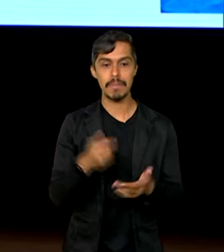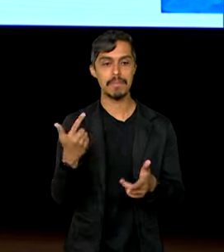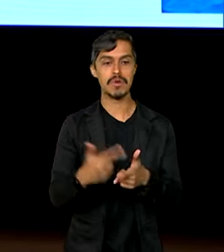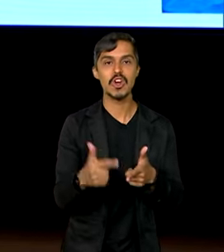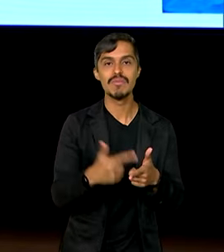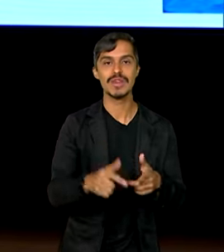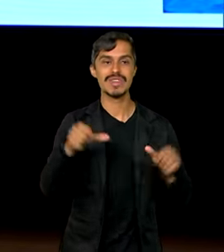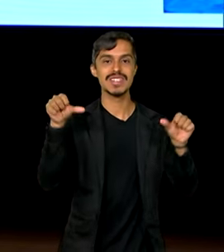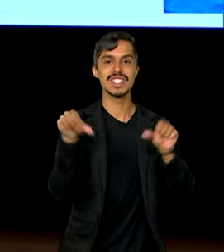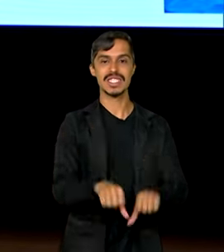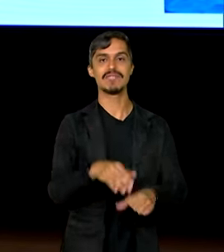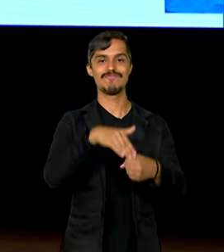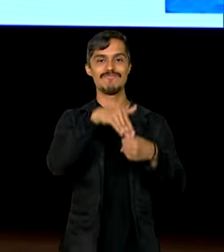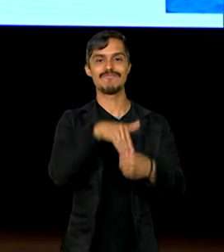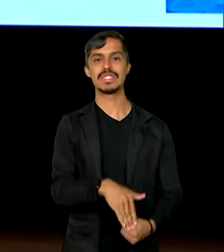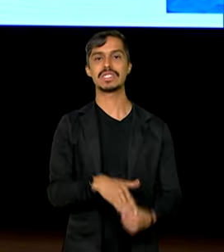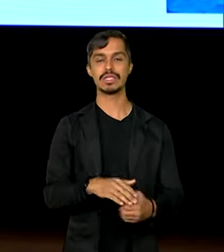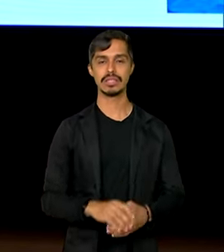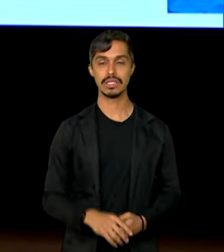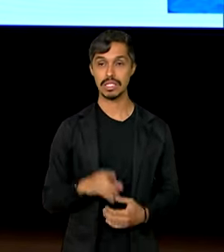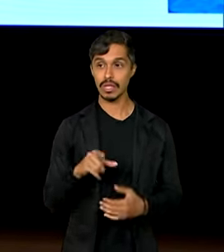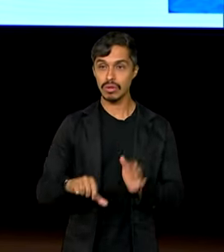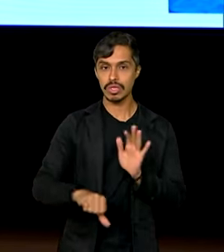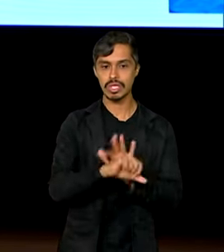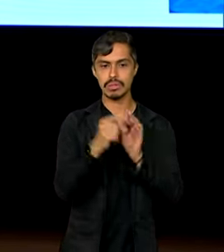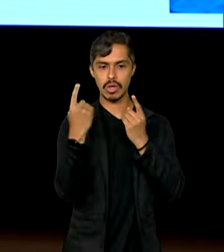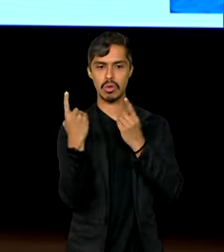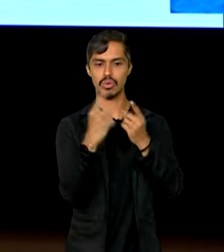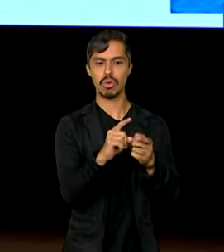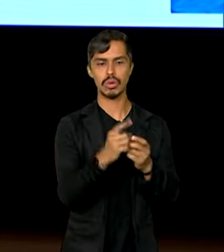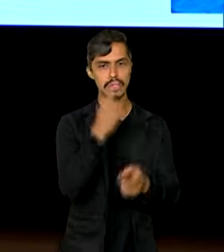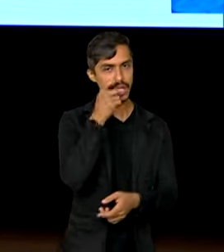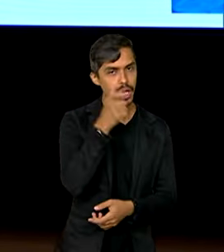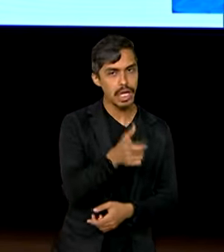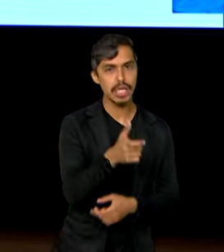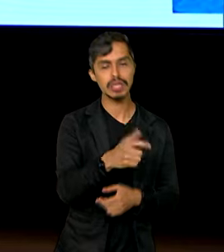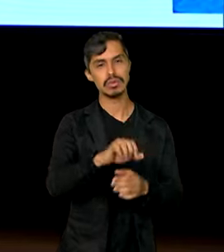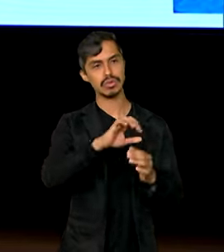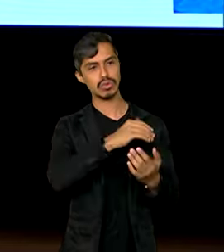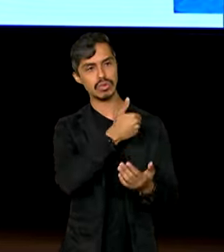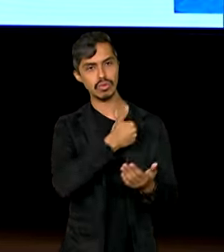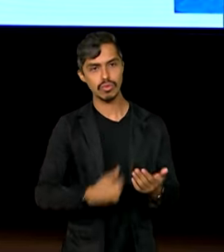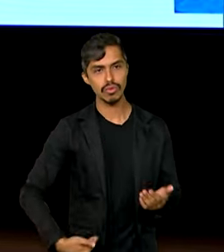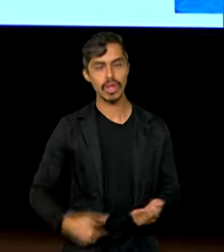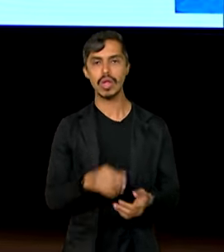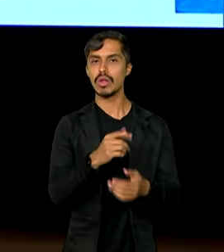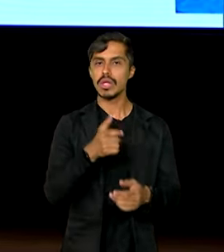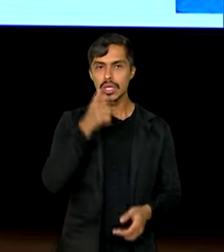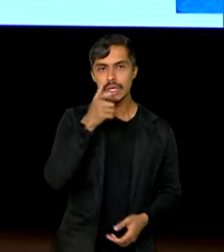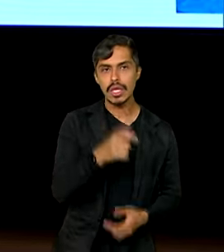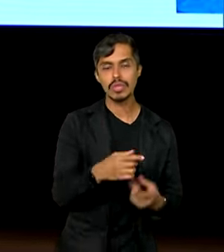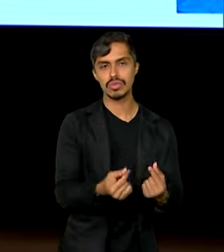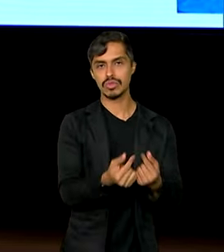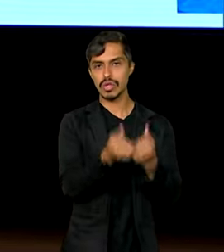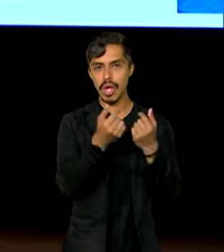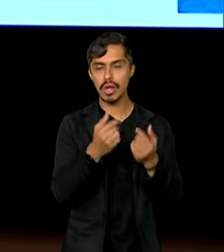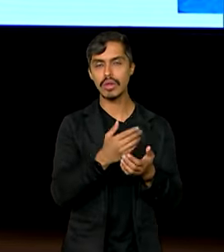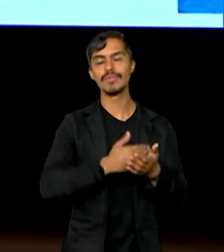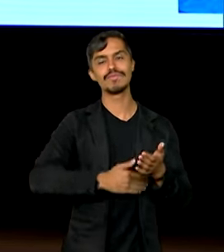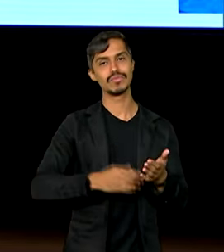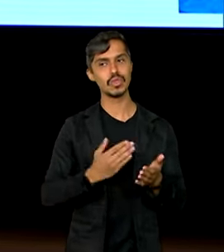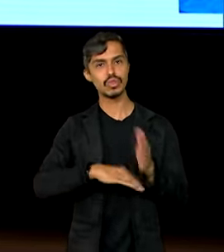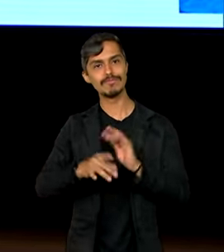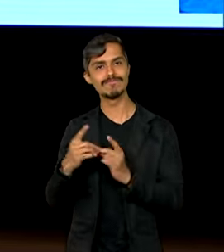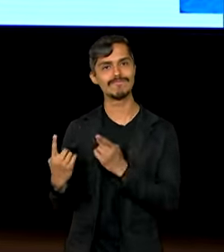Isso é um crime contra o interesse público, contra a finança pública, é um crime que deve ter, com